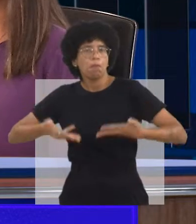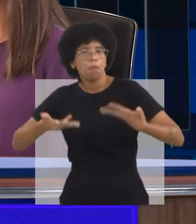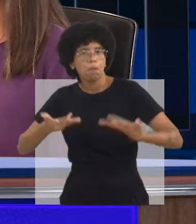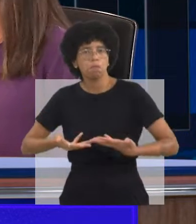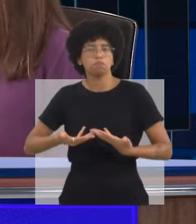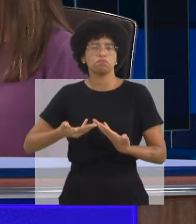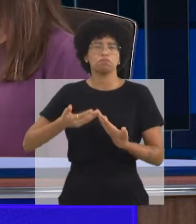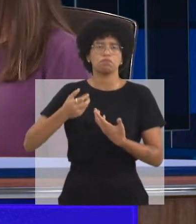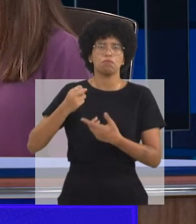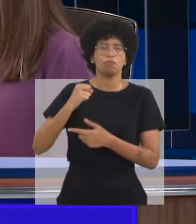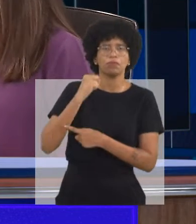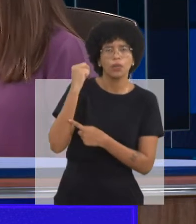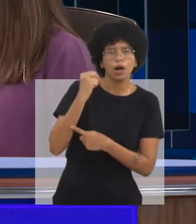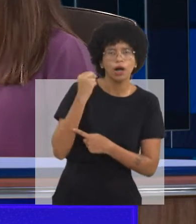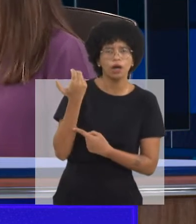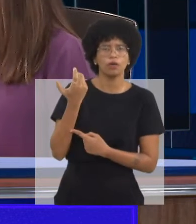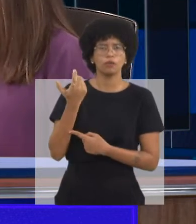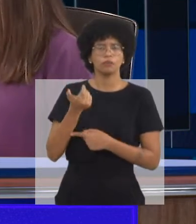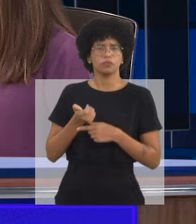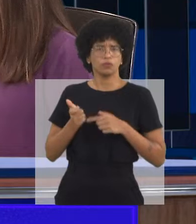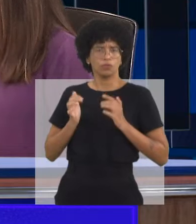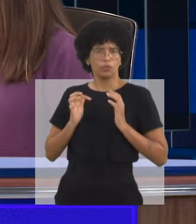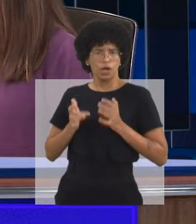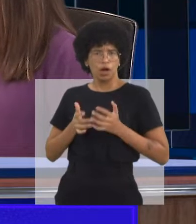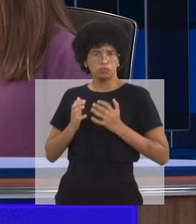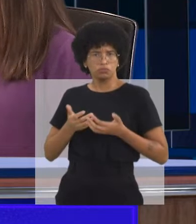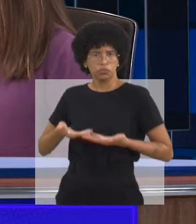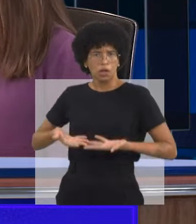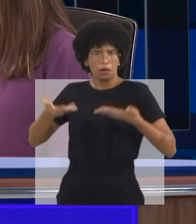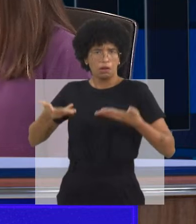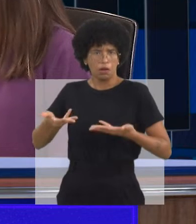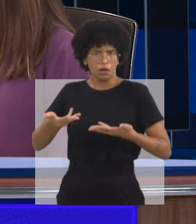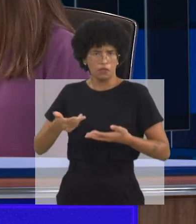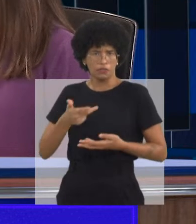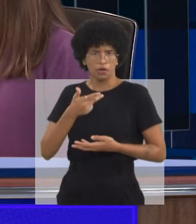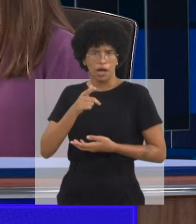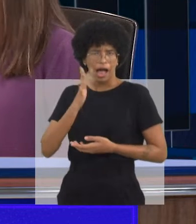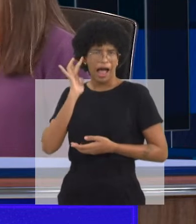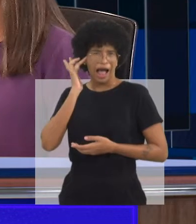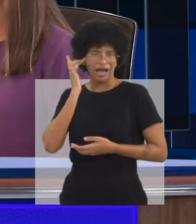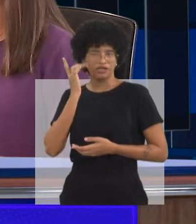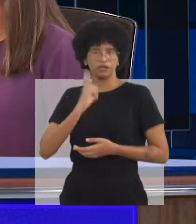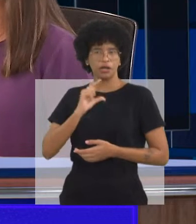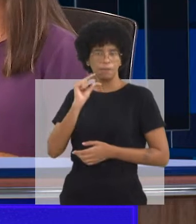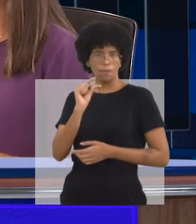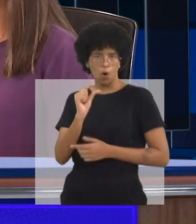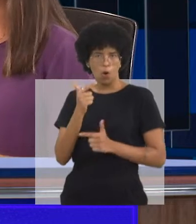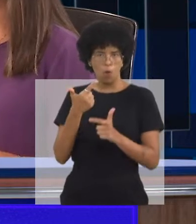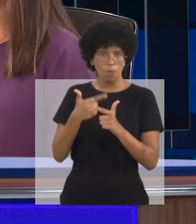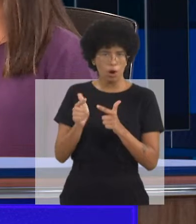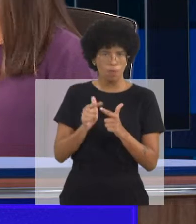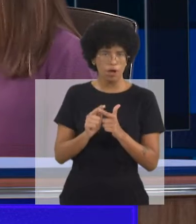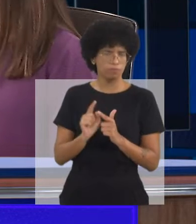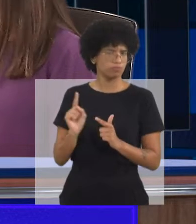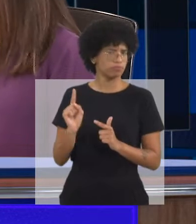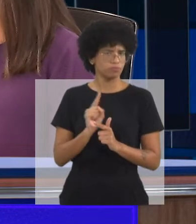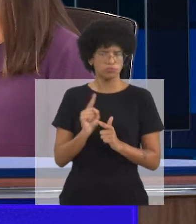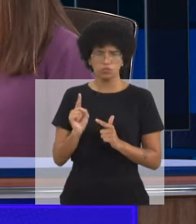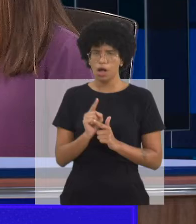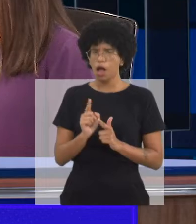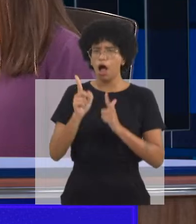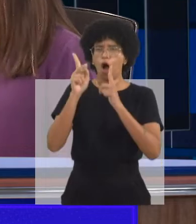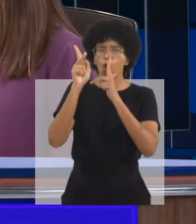facilitadora para esse entendimento, se unificou. Sim. Então a gente não mais está